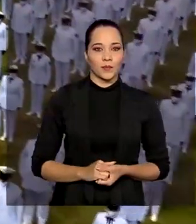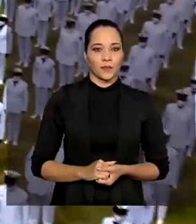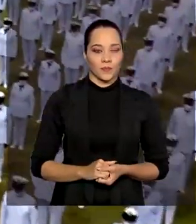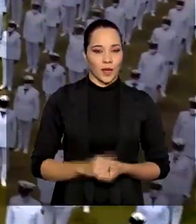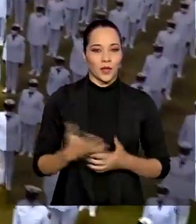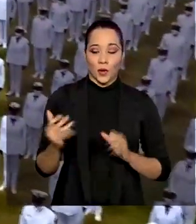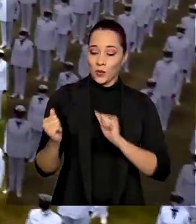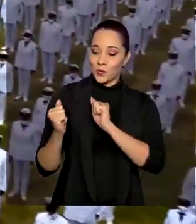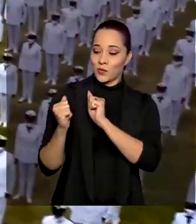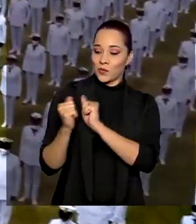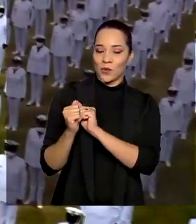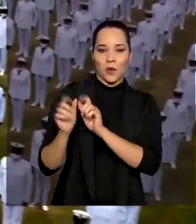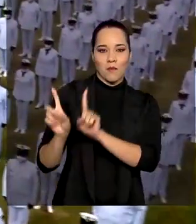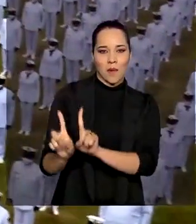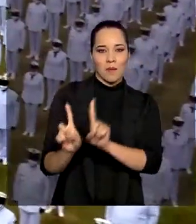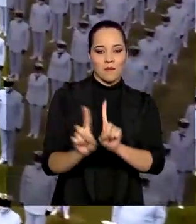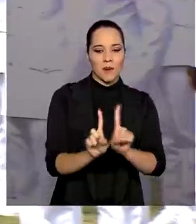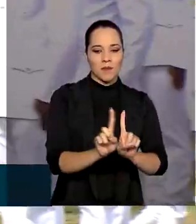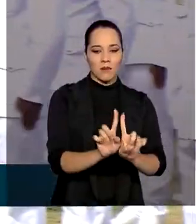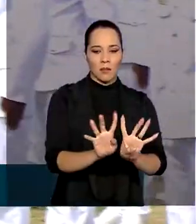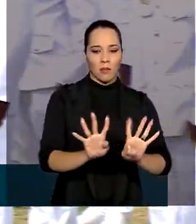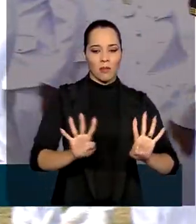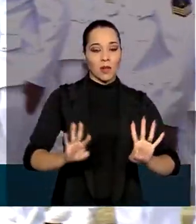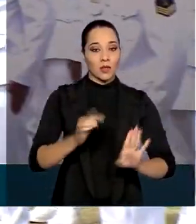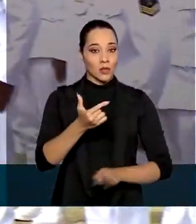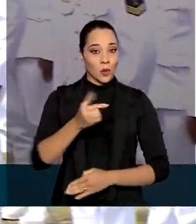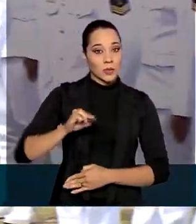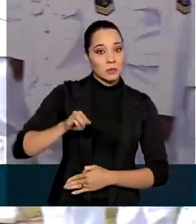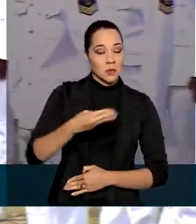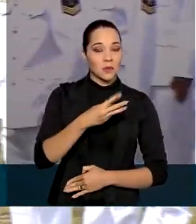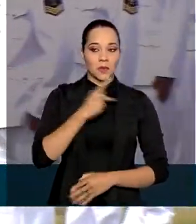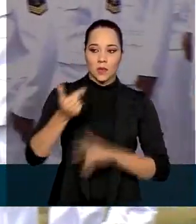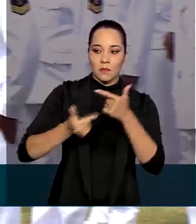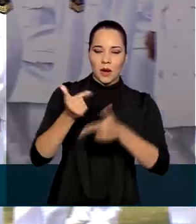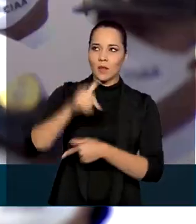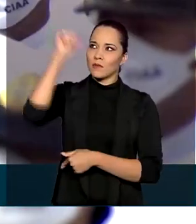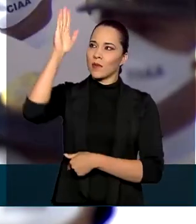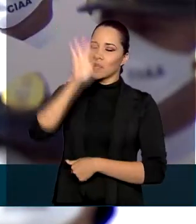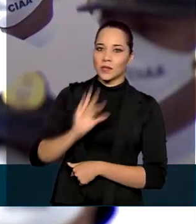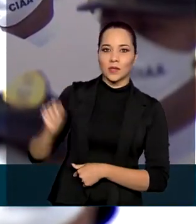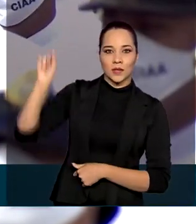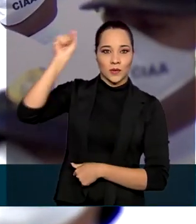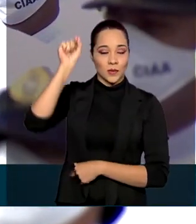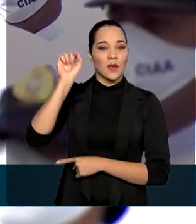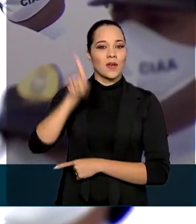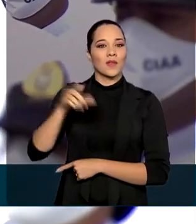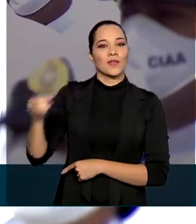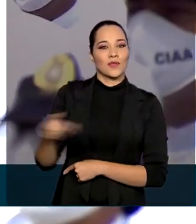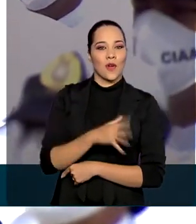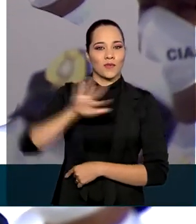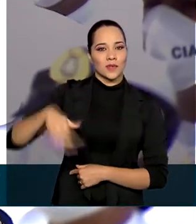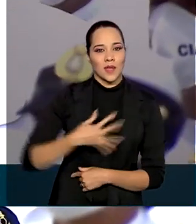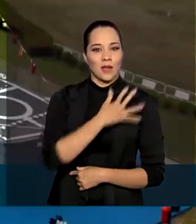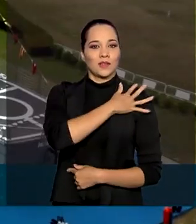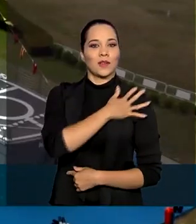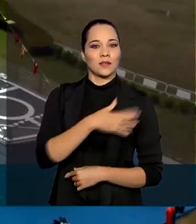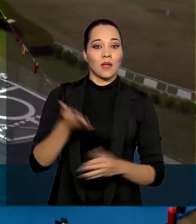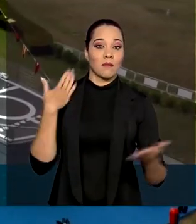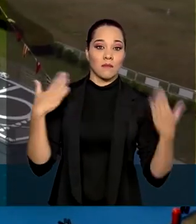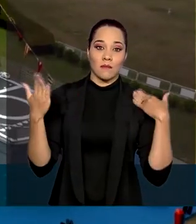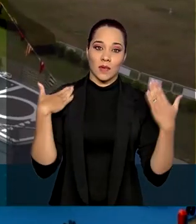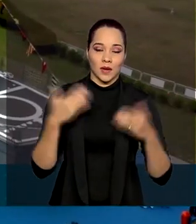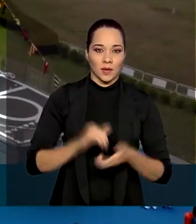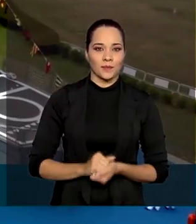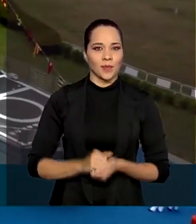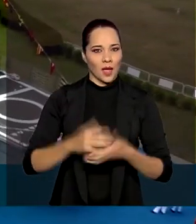Lado a lado, quase dois mil militares que vão servir em quartéis de todo o Brasil. Eles são os novos sargentos da Marinha. A